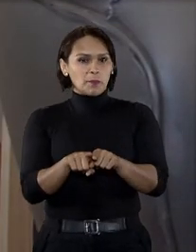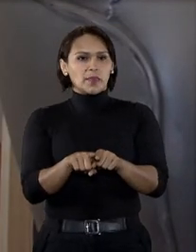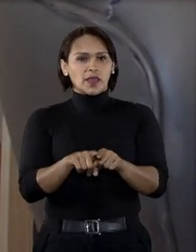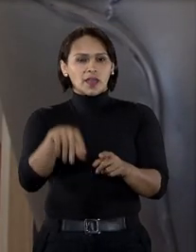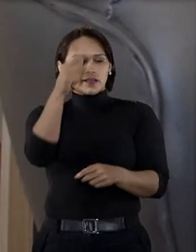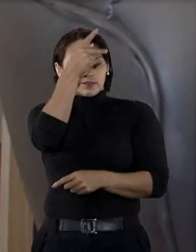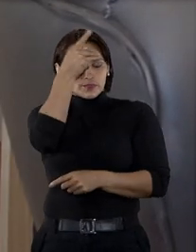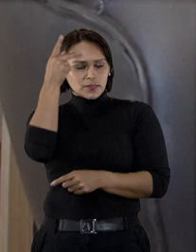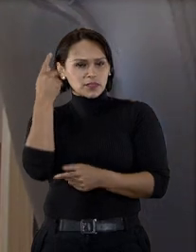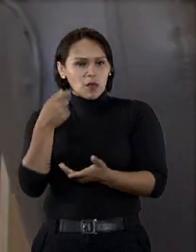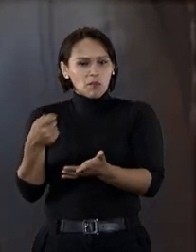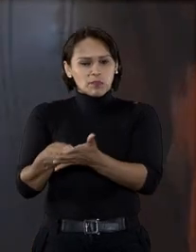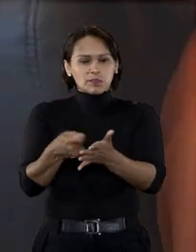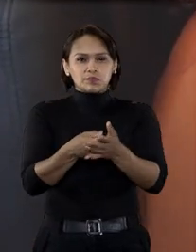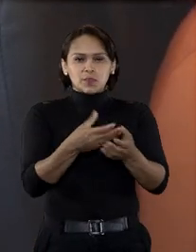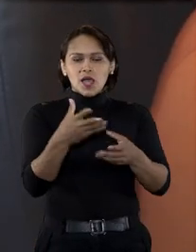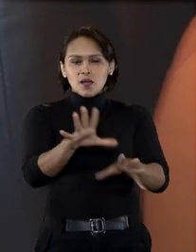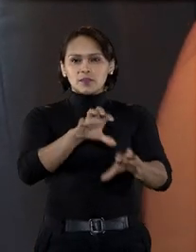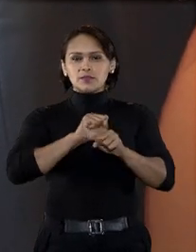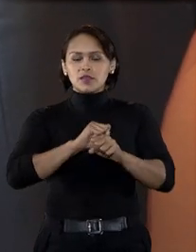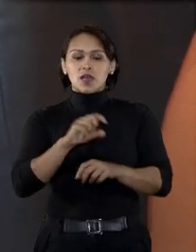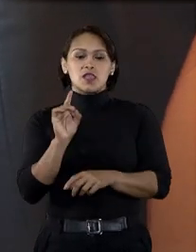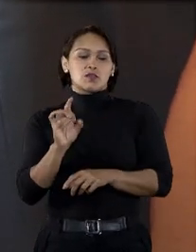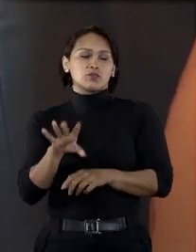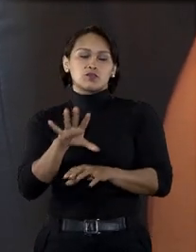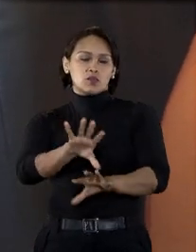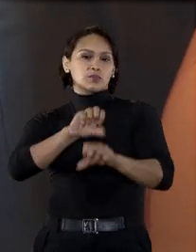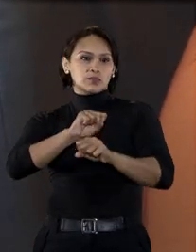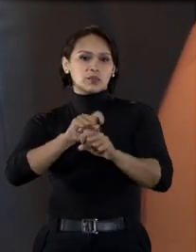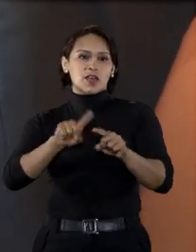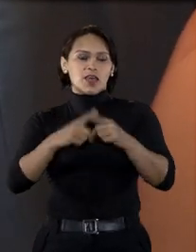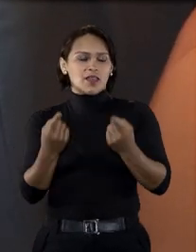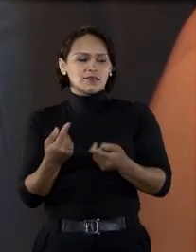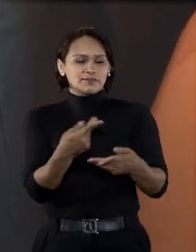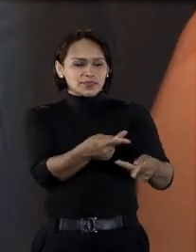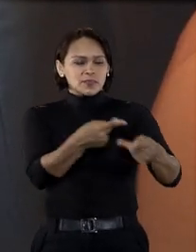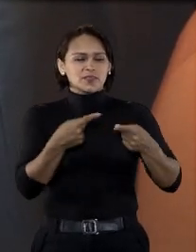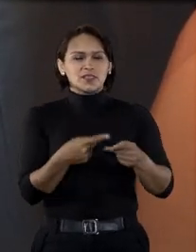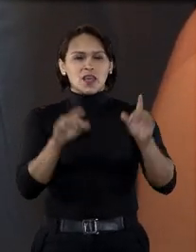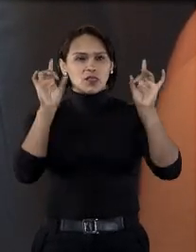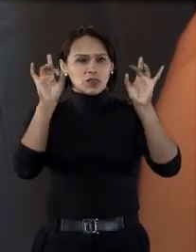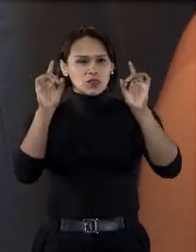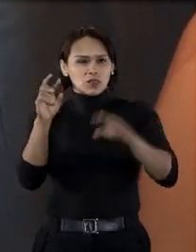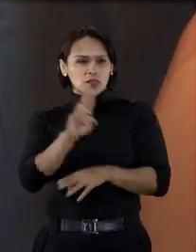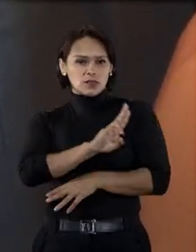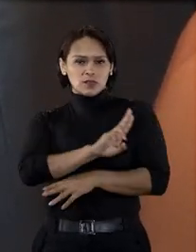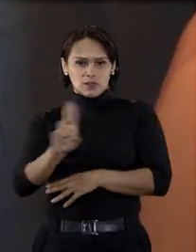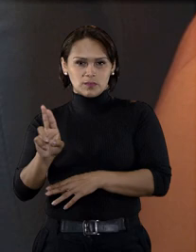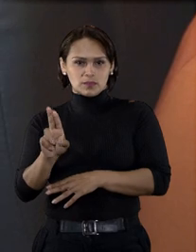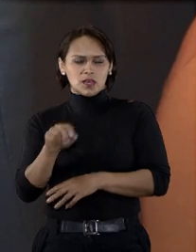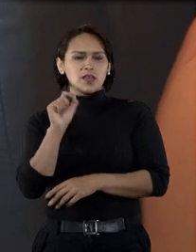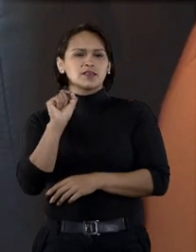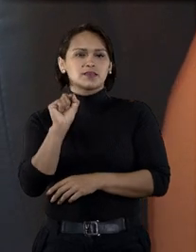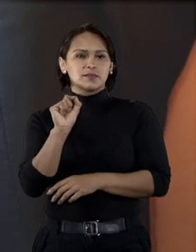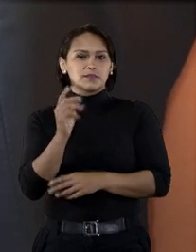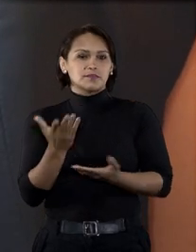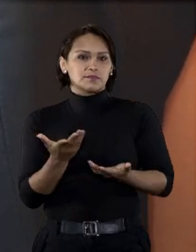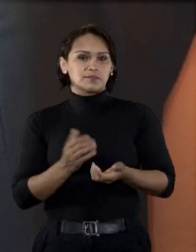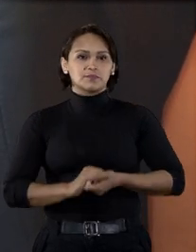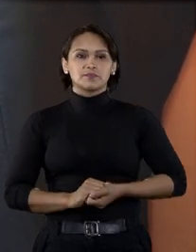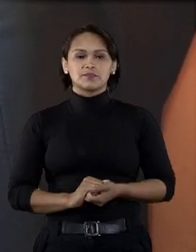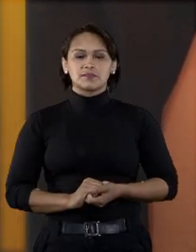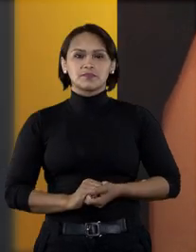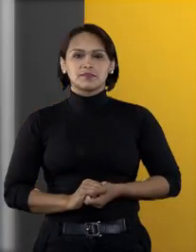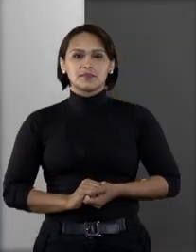também são consumidores. Mas não são apenas consumidores. Eles recebem um nome especial. Quer saber?